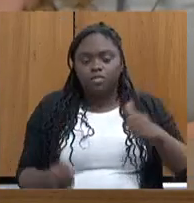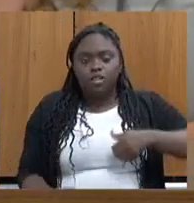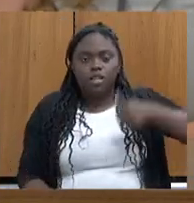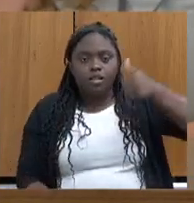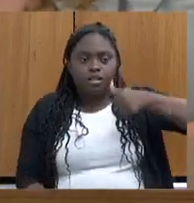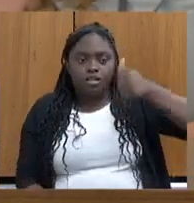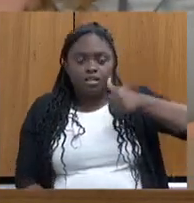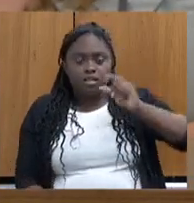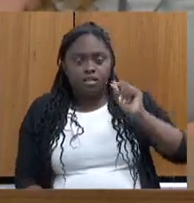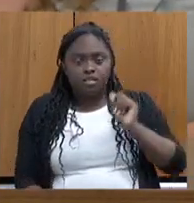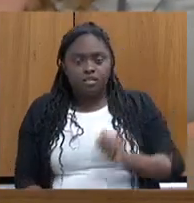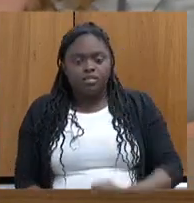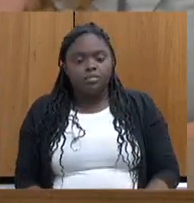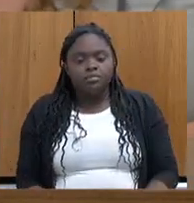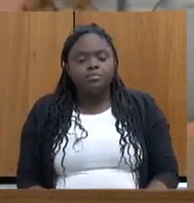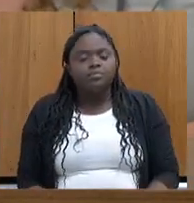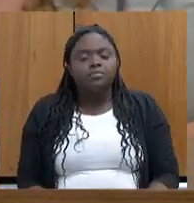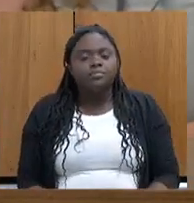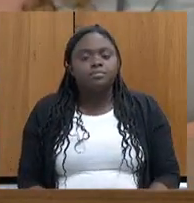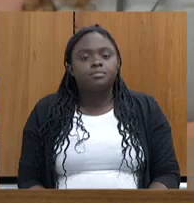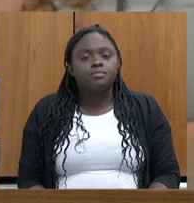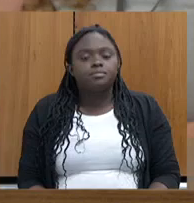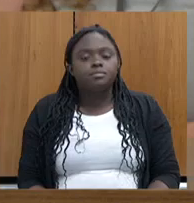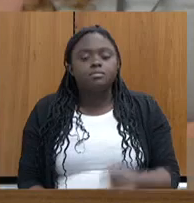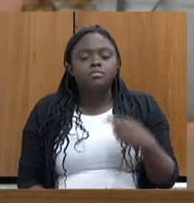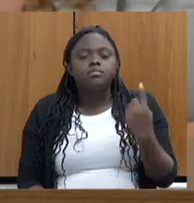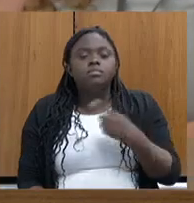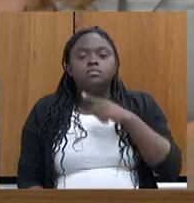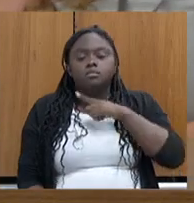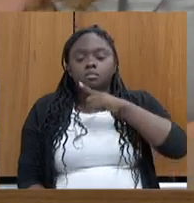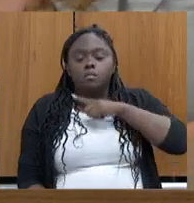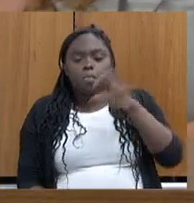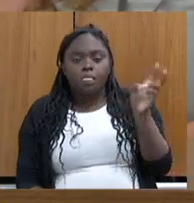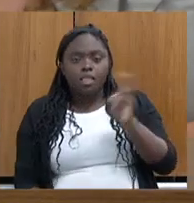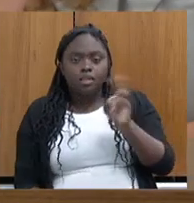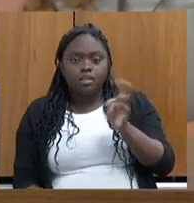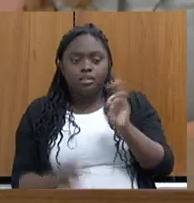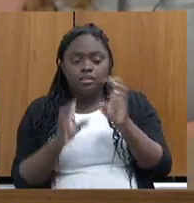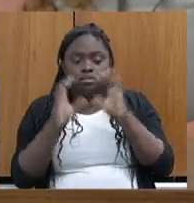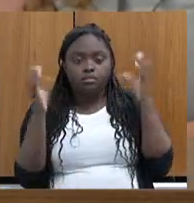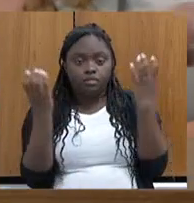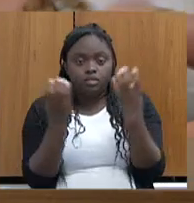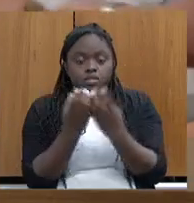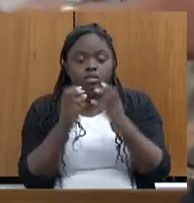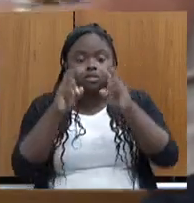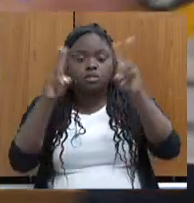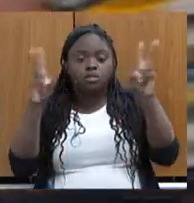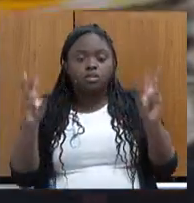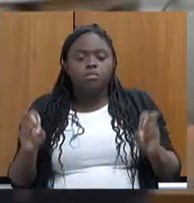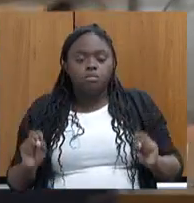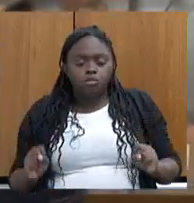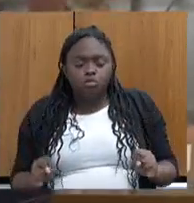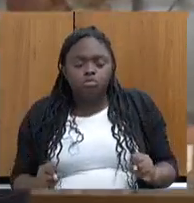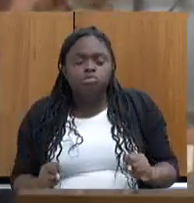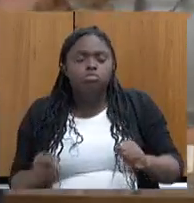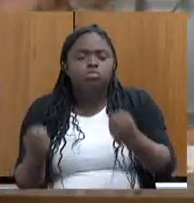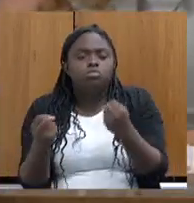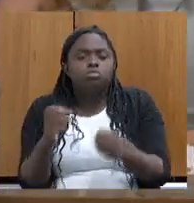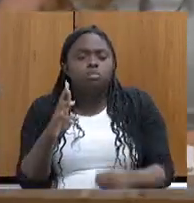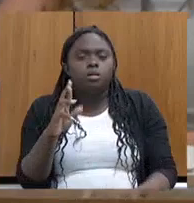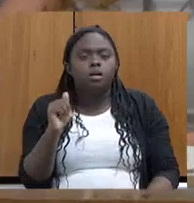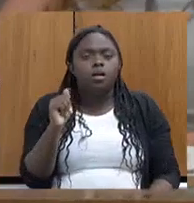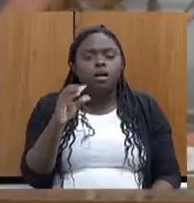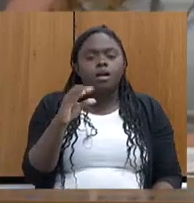delas, que nós estamos tendo a quinta conferência com o tema enfrentamento ao racismo e outras formas correlatas de